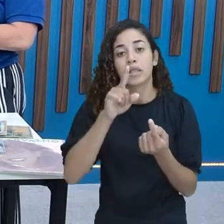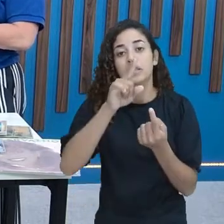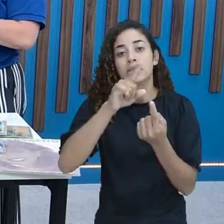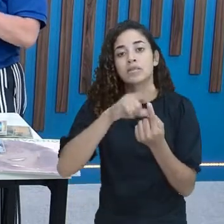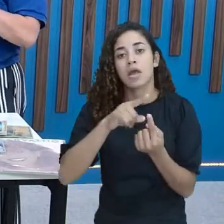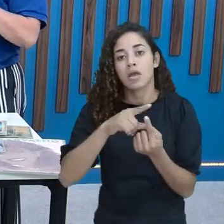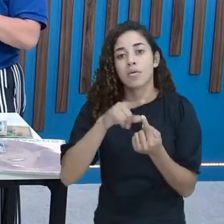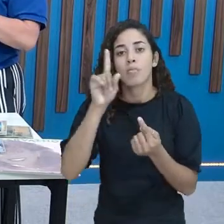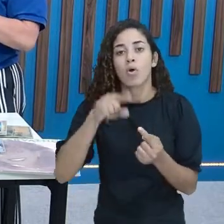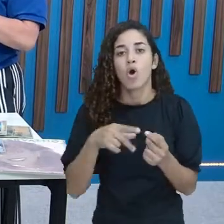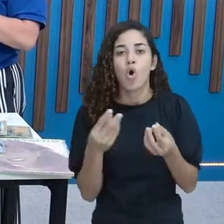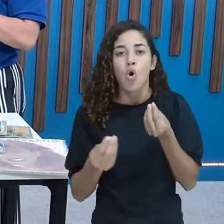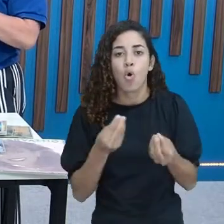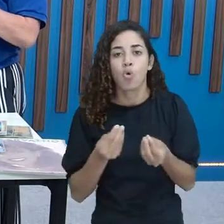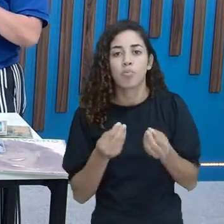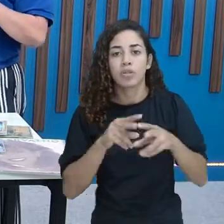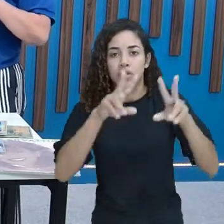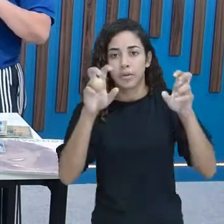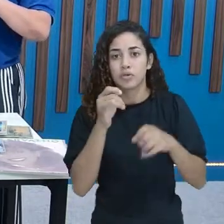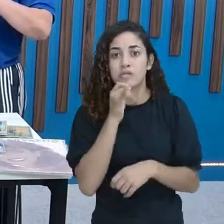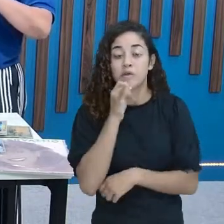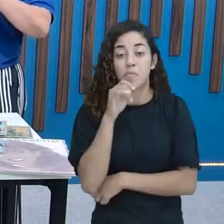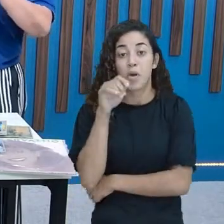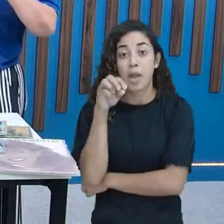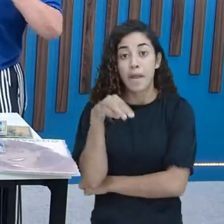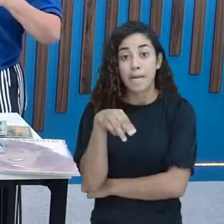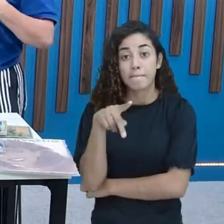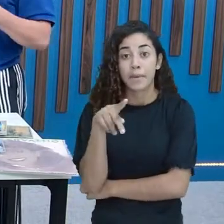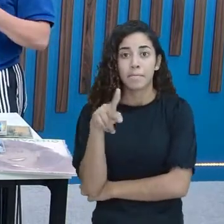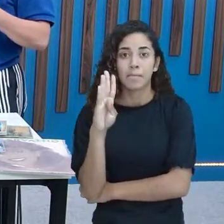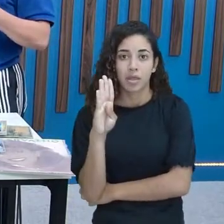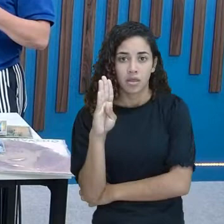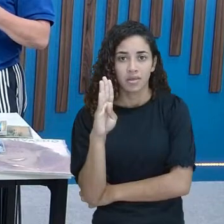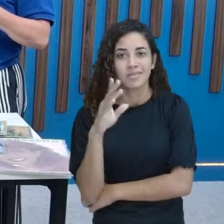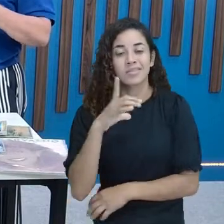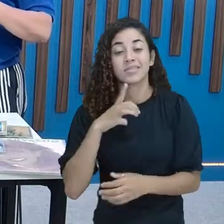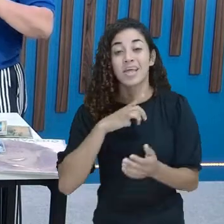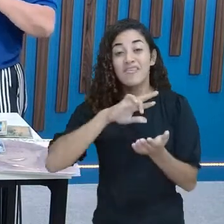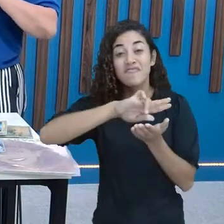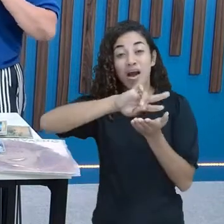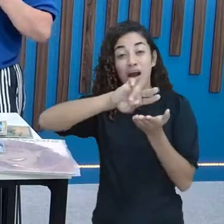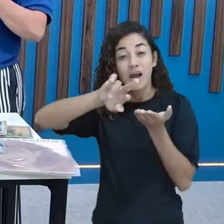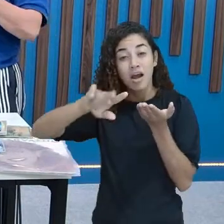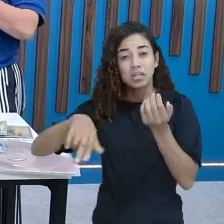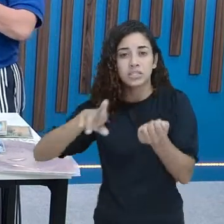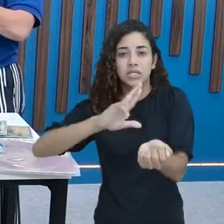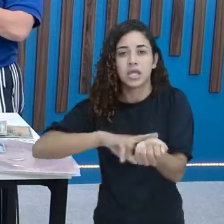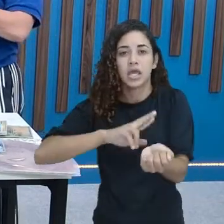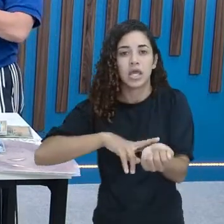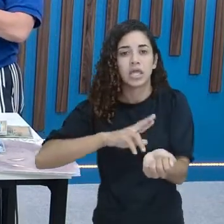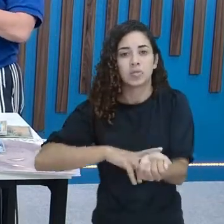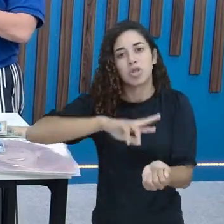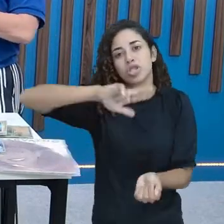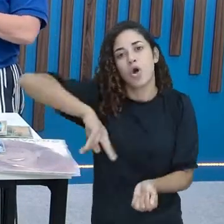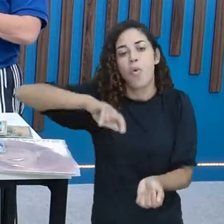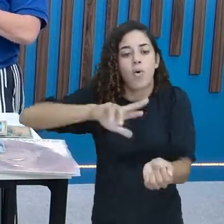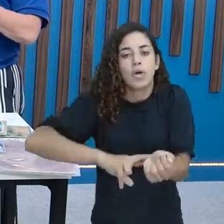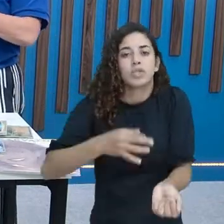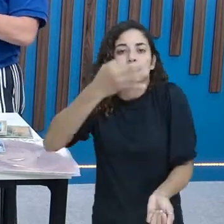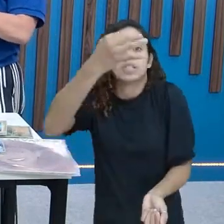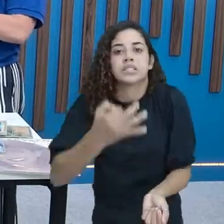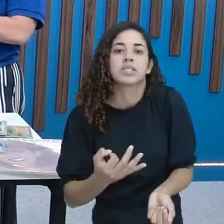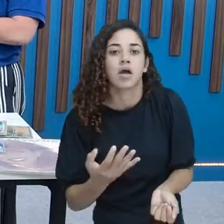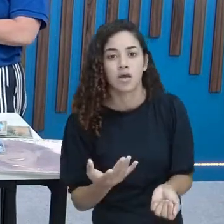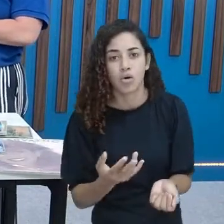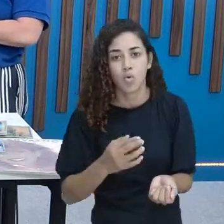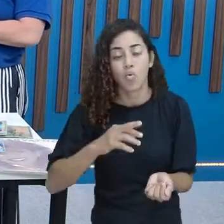exemplo A MPB A MPB Ela agrega Vários ritmos É verdade A MPB não tem definido Qual é o ritmo De uma música O que